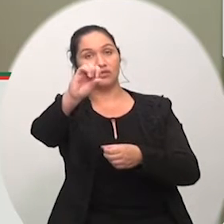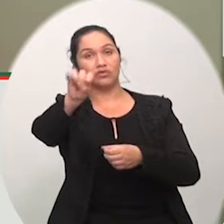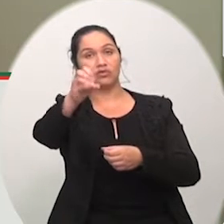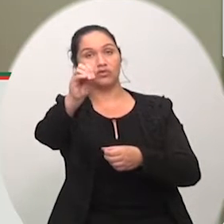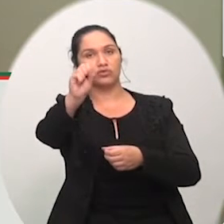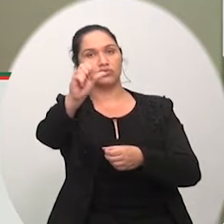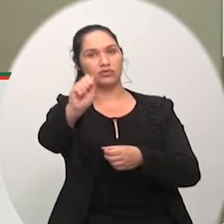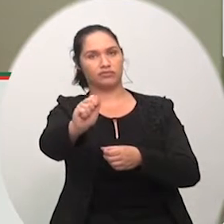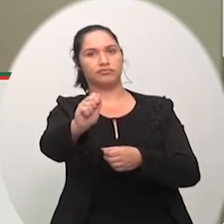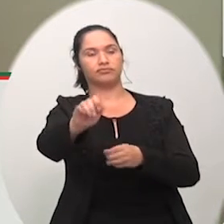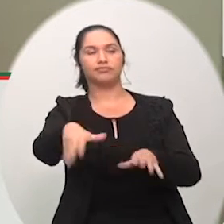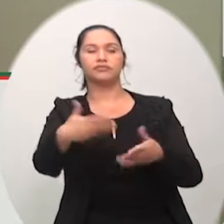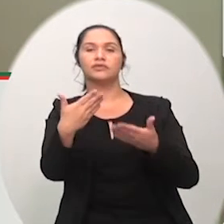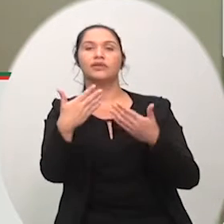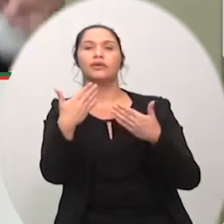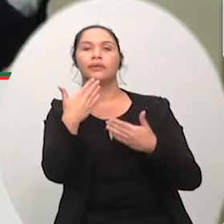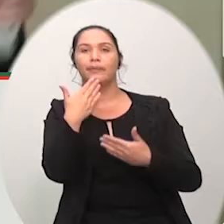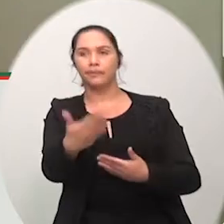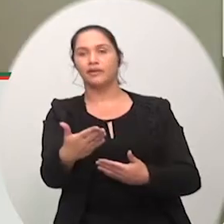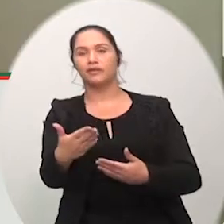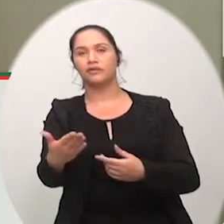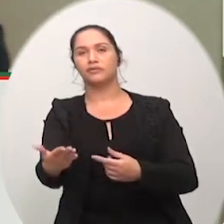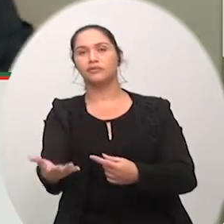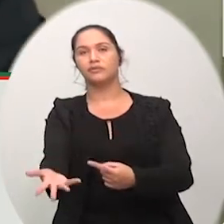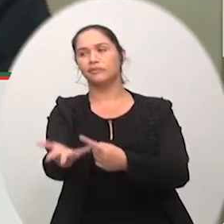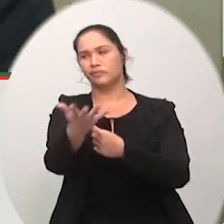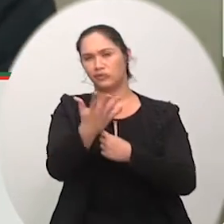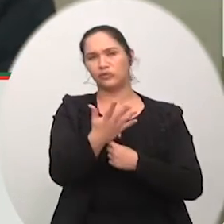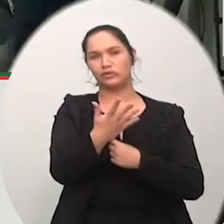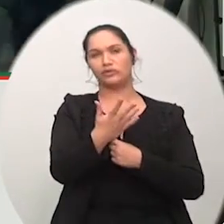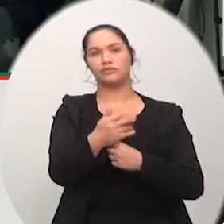precisamos do apoio de todos uma parte vereador